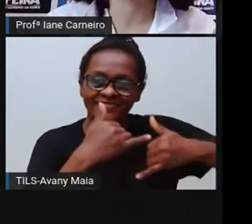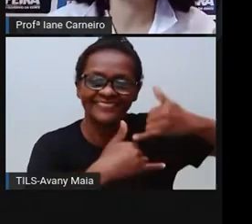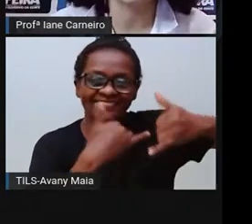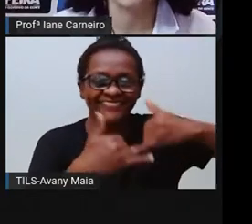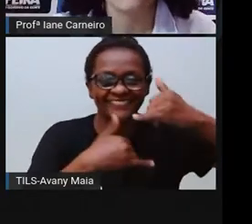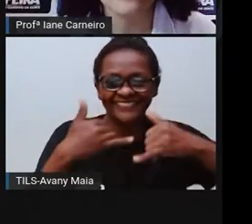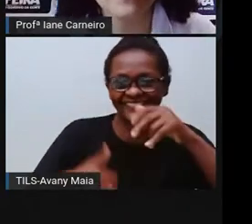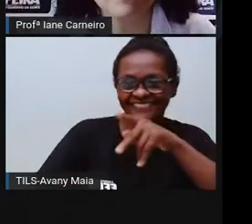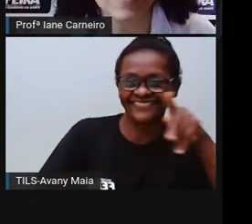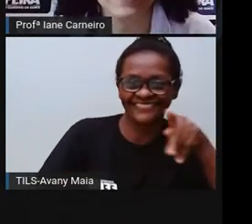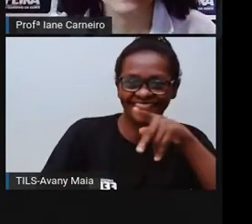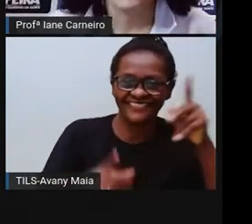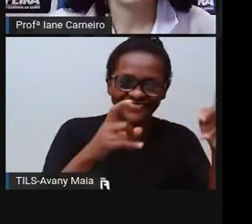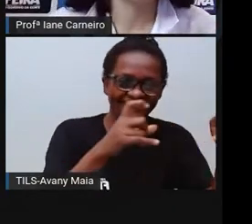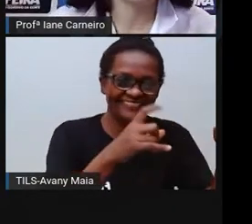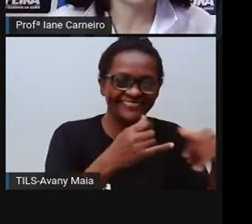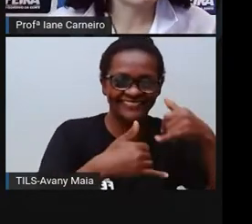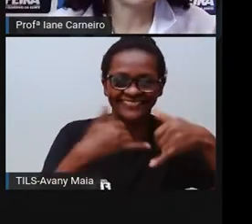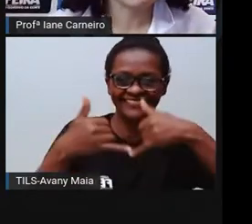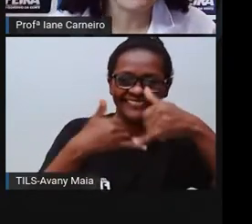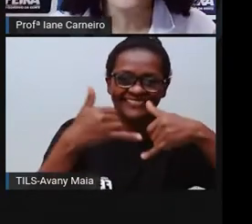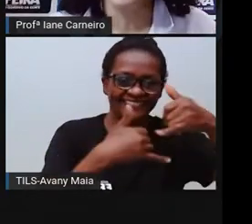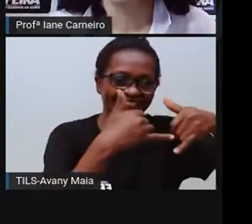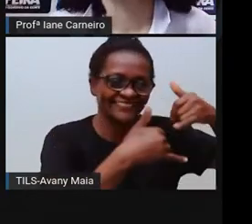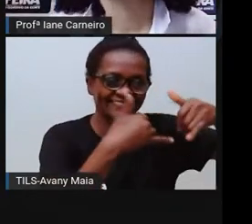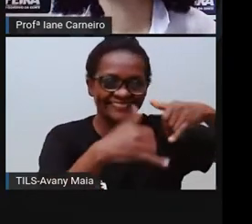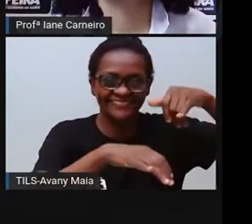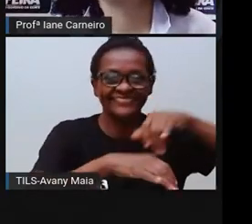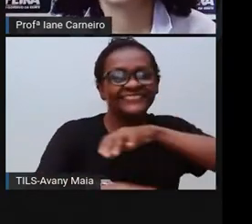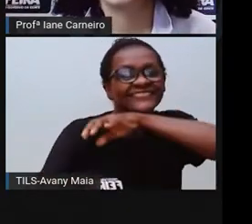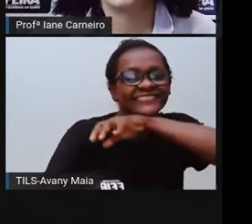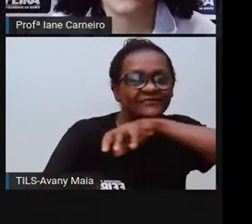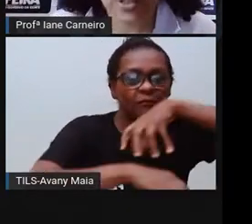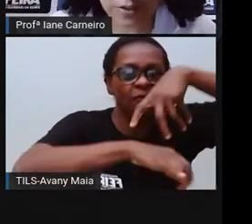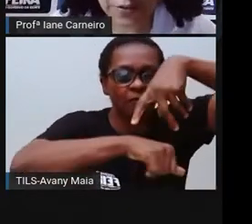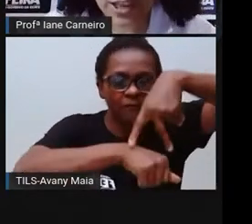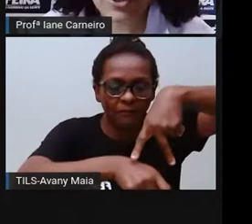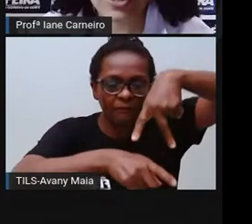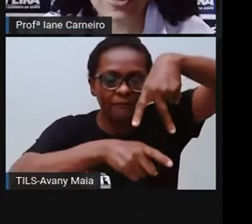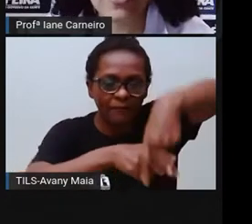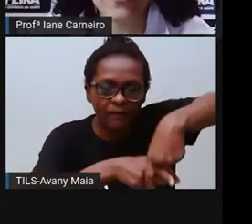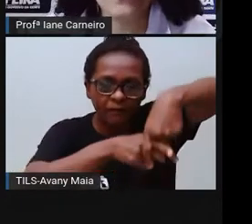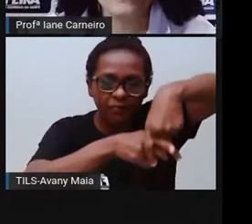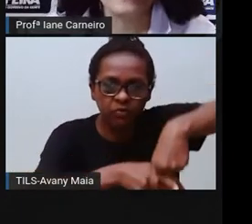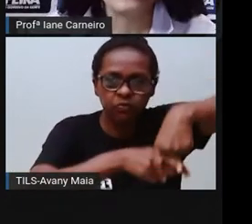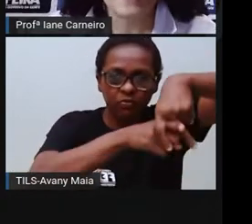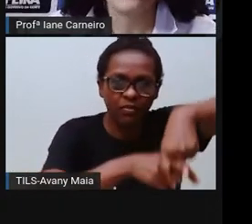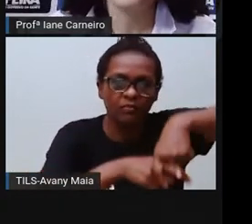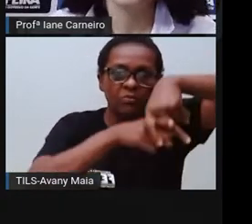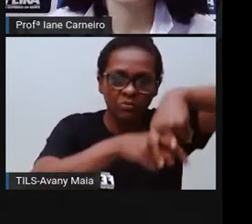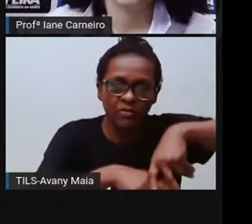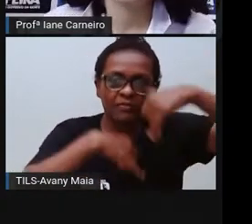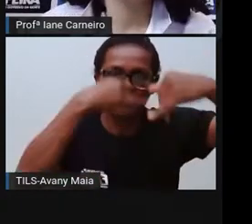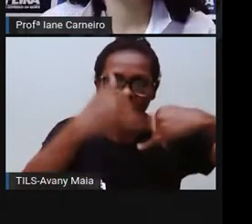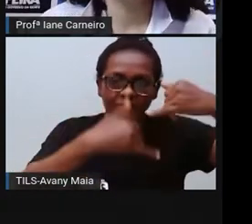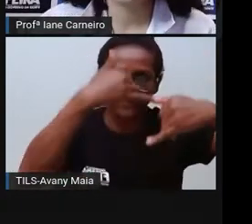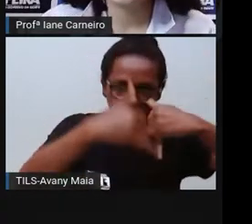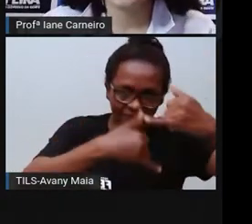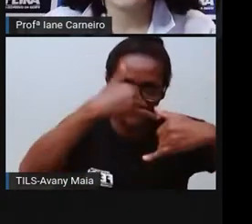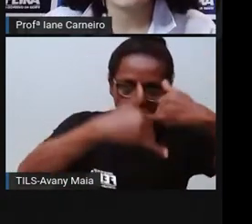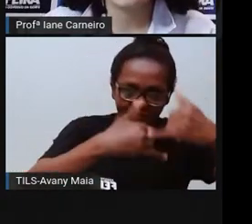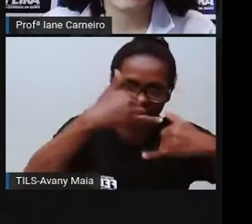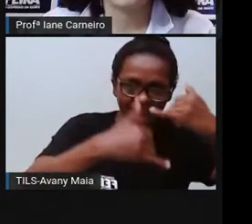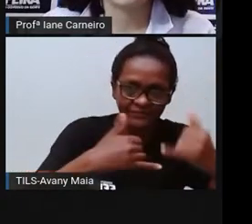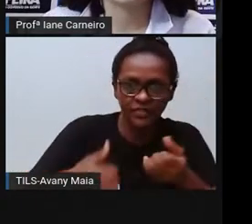hipopótamo, né? Brincando aqui, se divertindo. E a aula de hoje é a aula de número